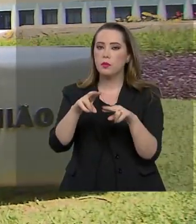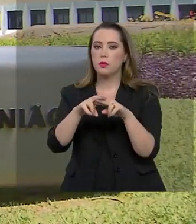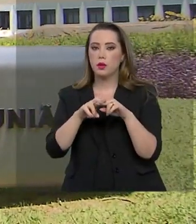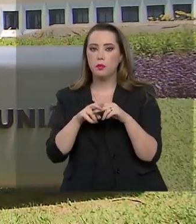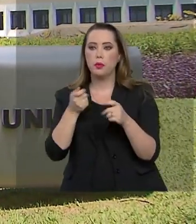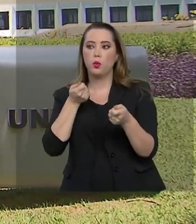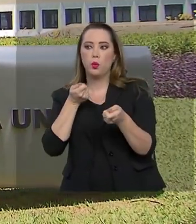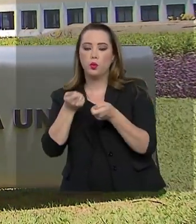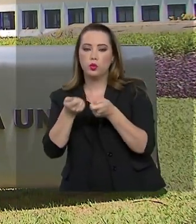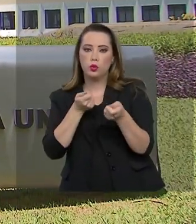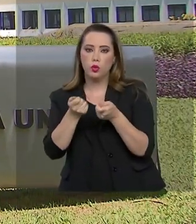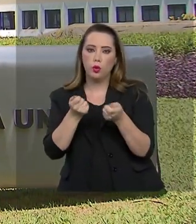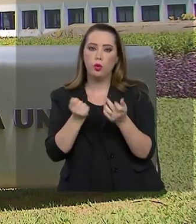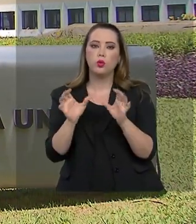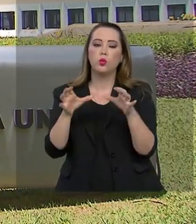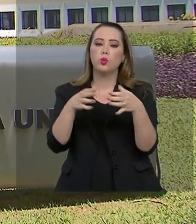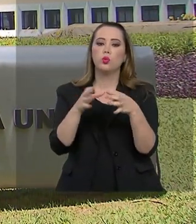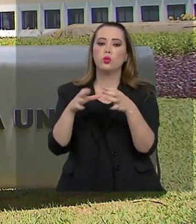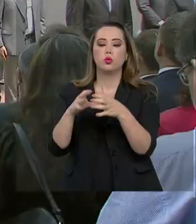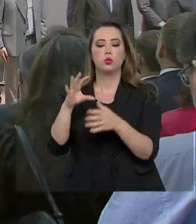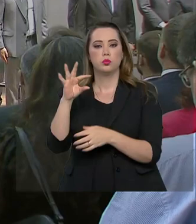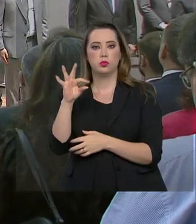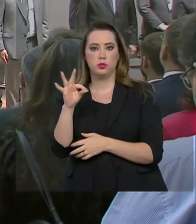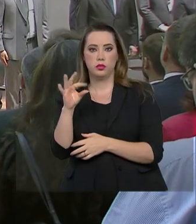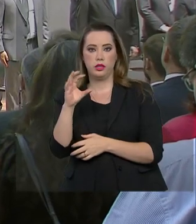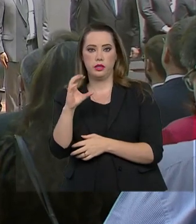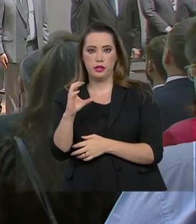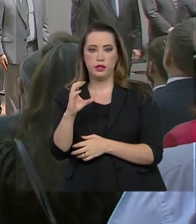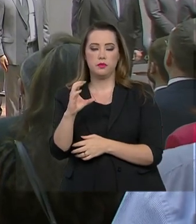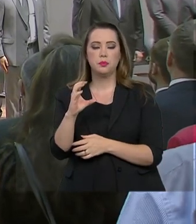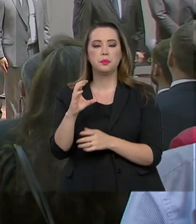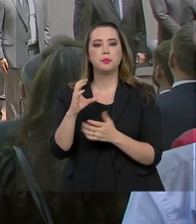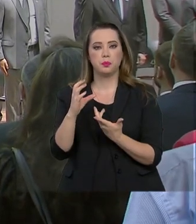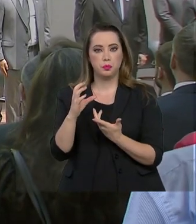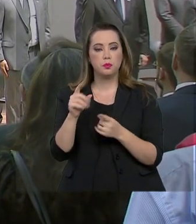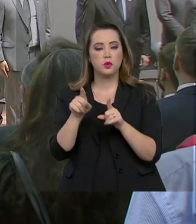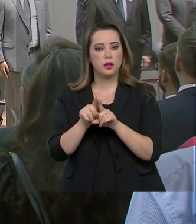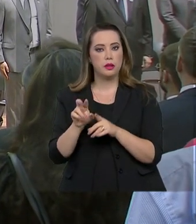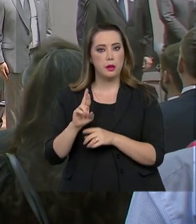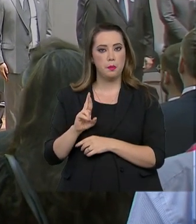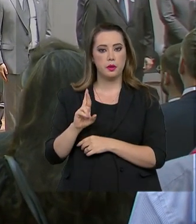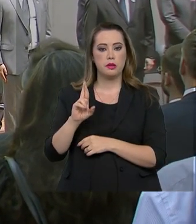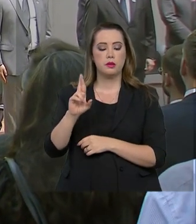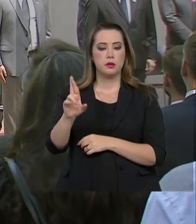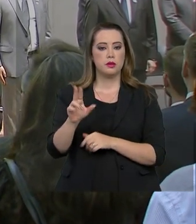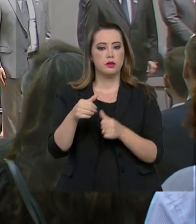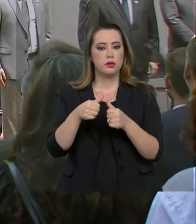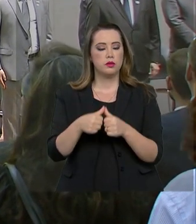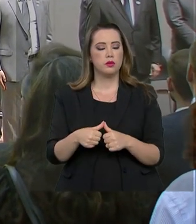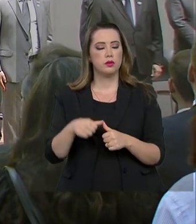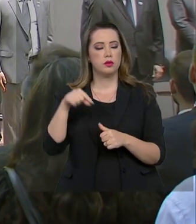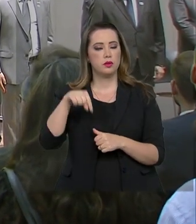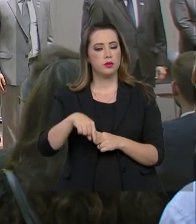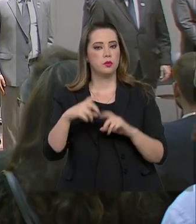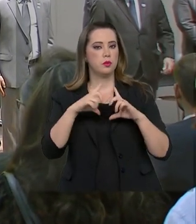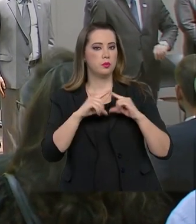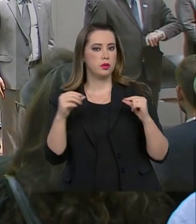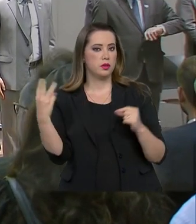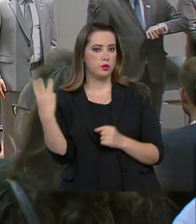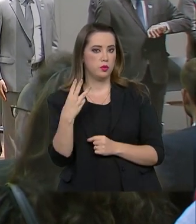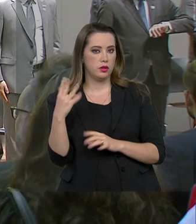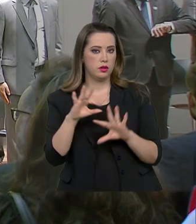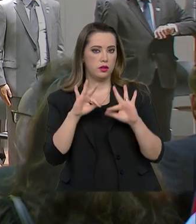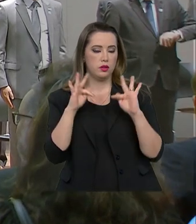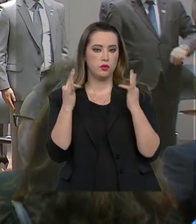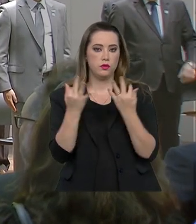órgãos de controle, como os tribunais de conta. E representantes destes órgãos estão reunidos em Brasília no terceiro Fórum Nacional de